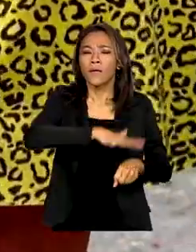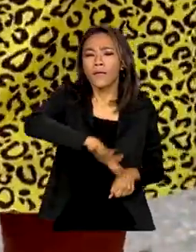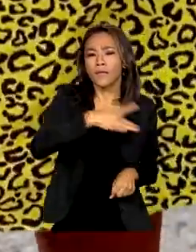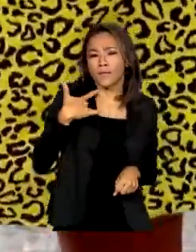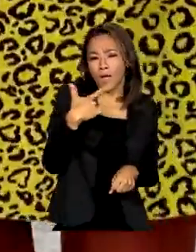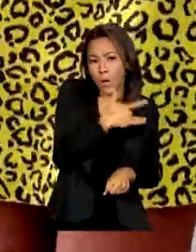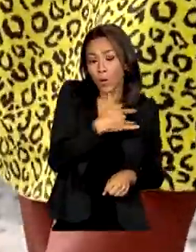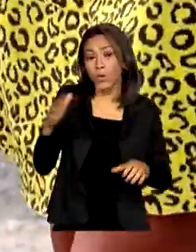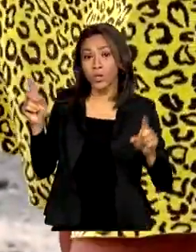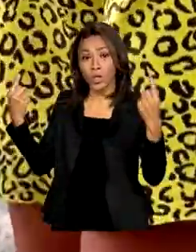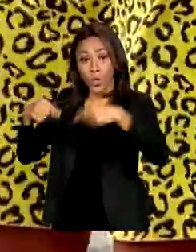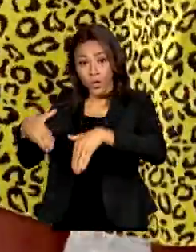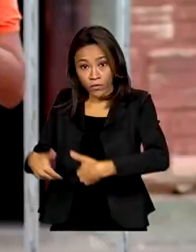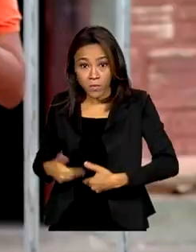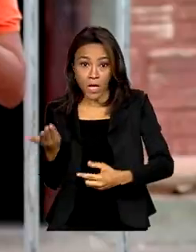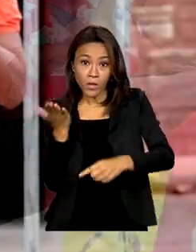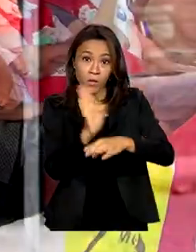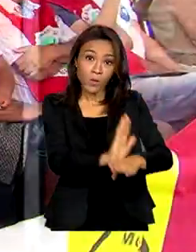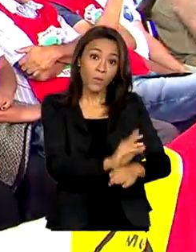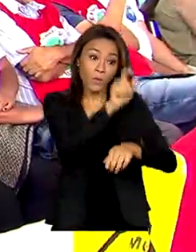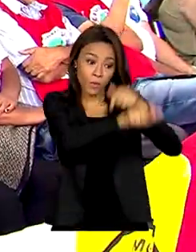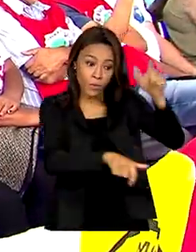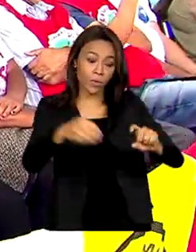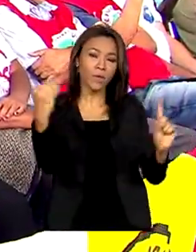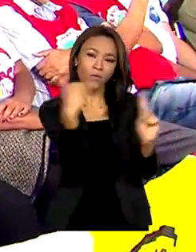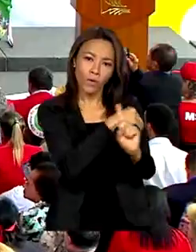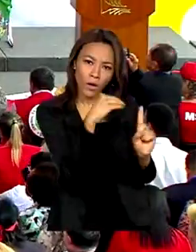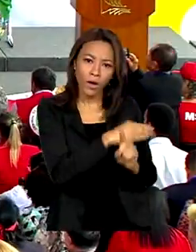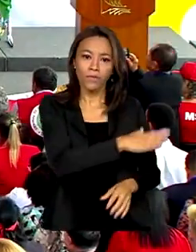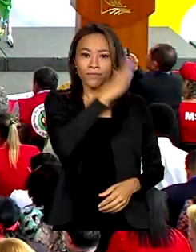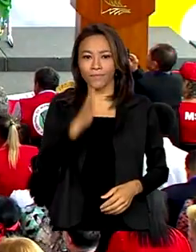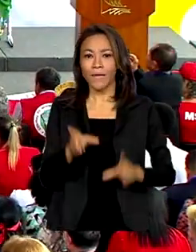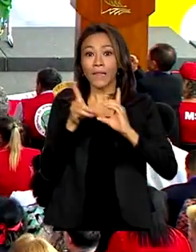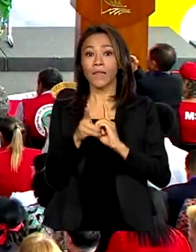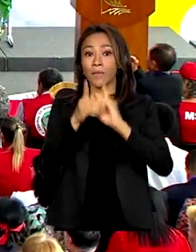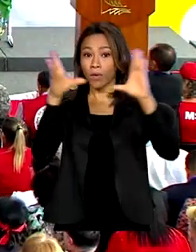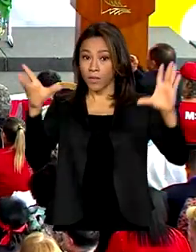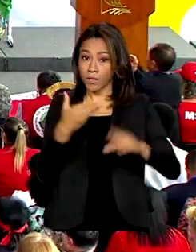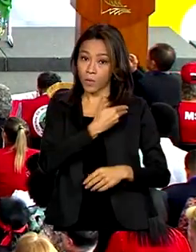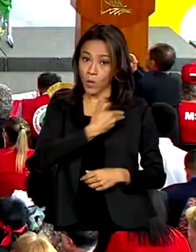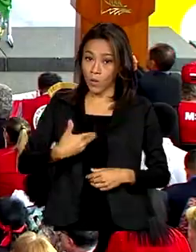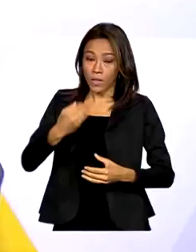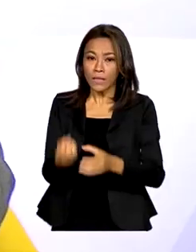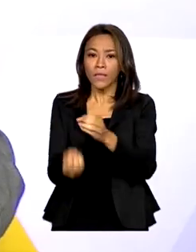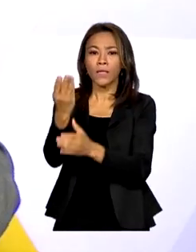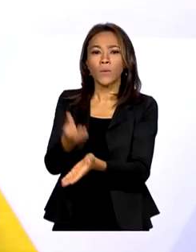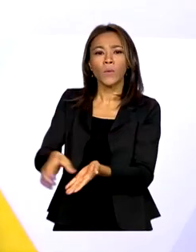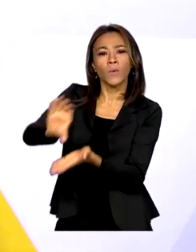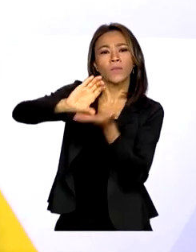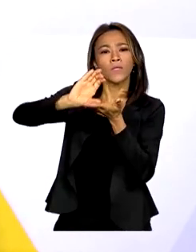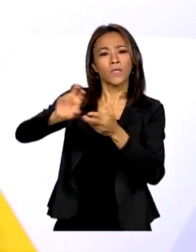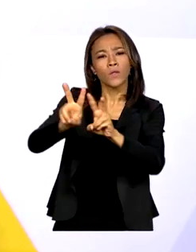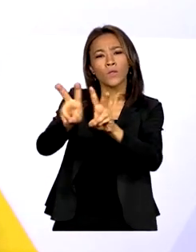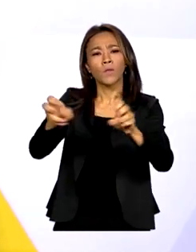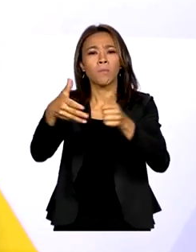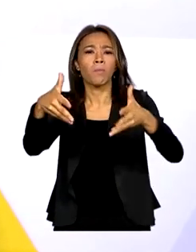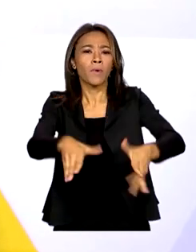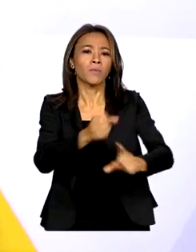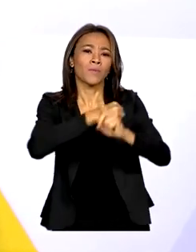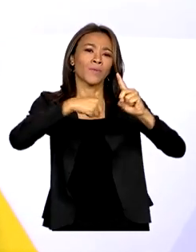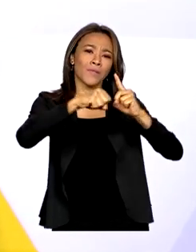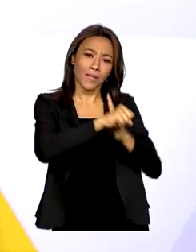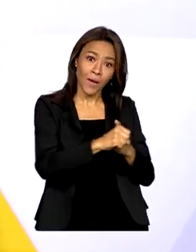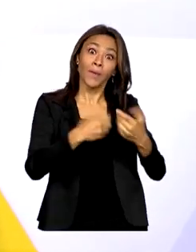ajuda aos mais vulneráveis. Democracia, governo cria conselho de participação social e reabre diálogo com